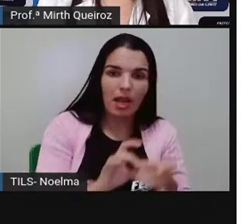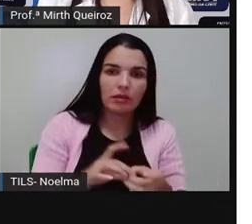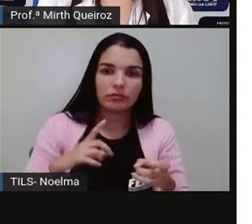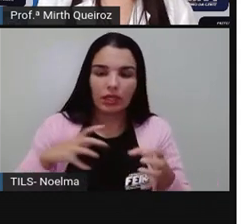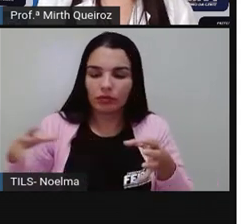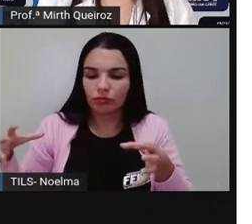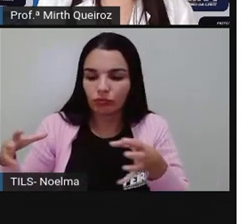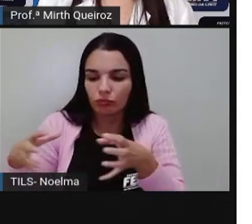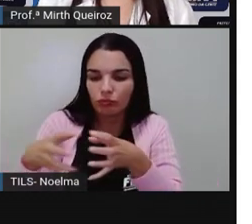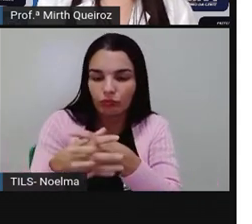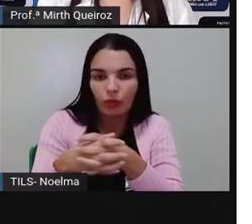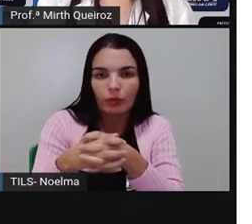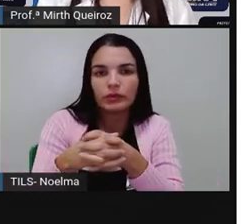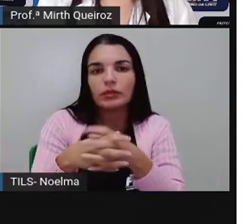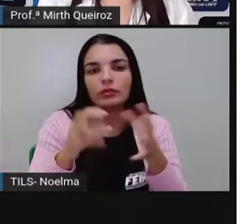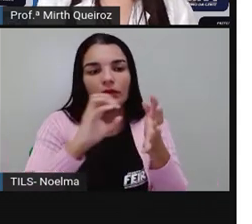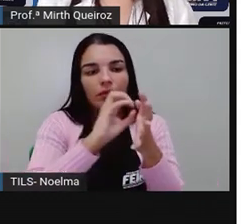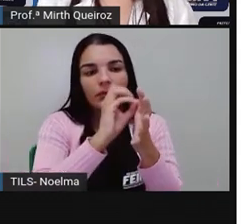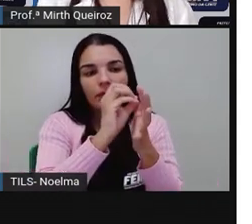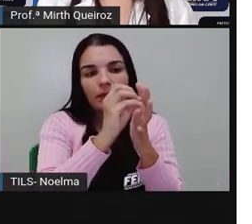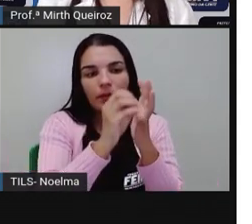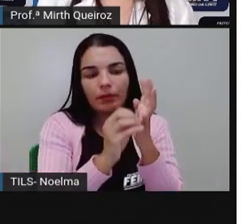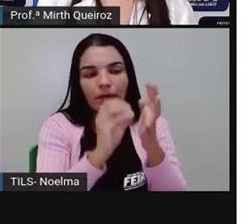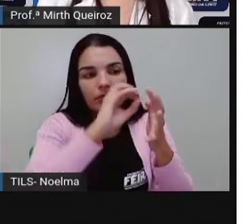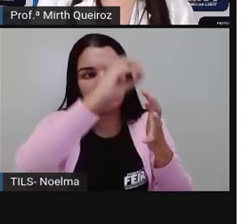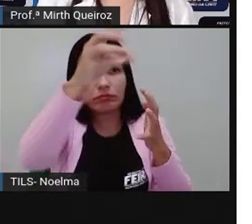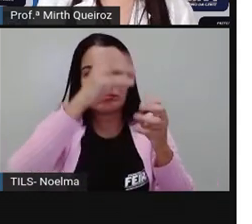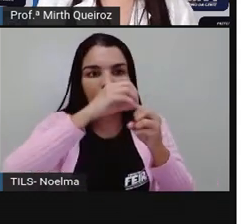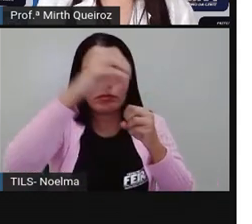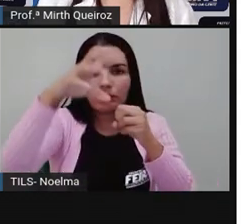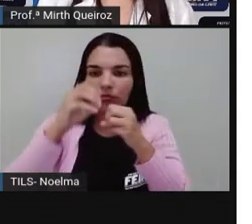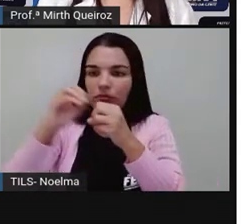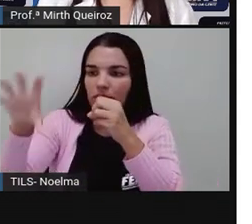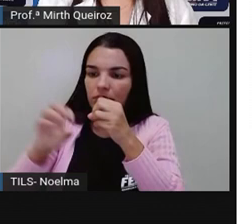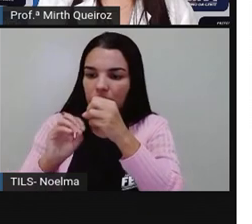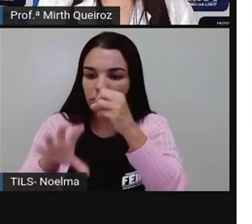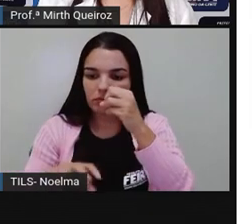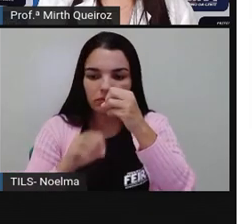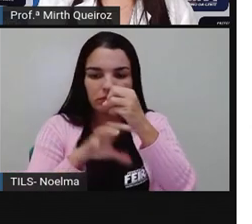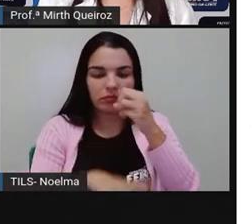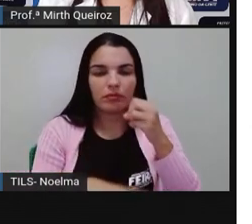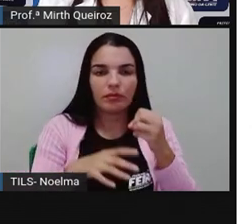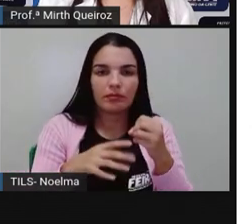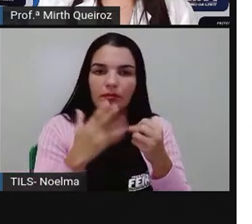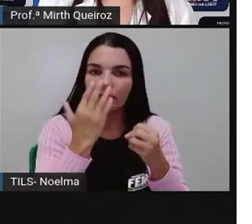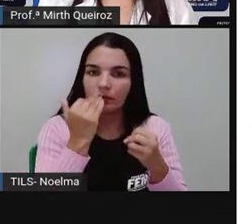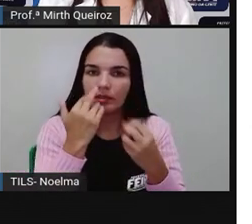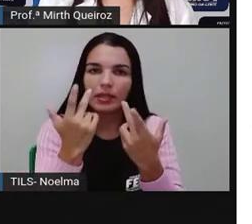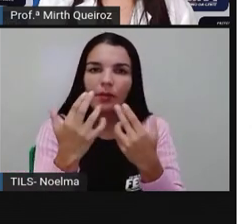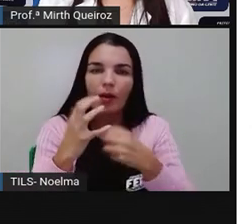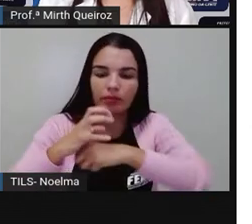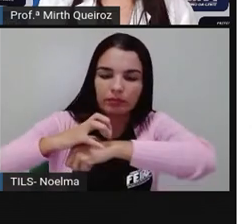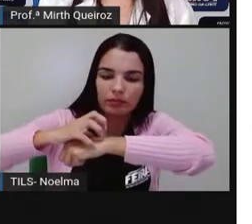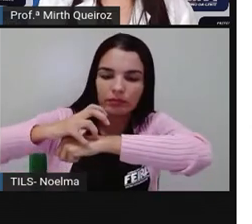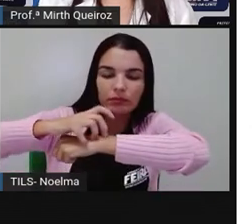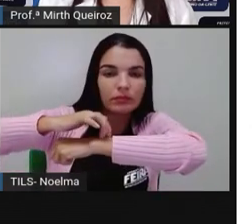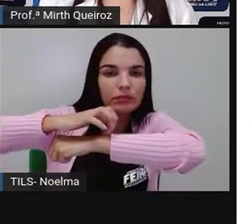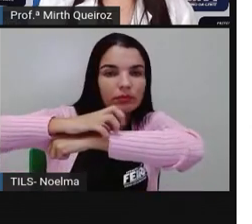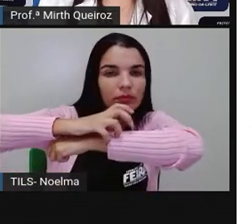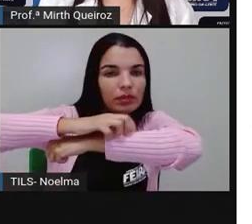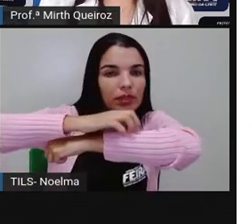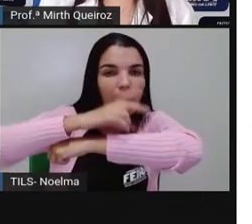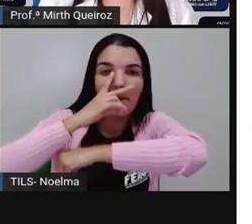formando a teia alimentar. Lembra aí da teia de aranha, né? A teia que a aranha faz ali,